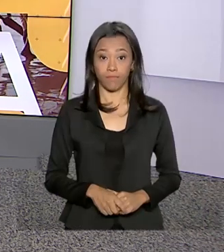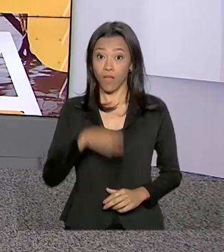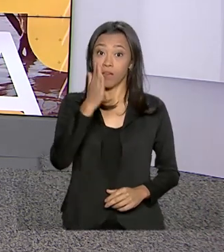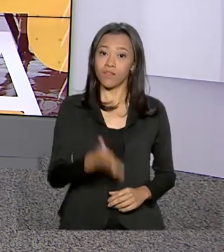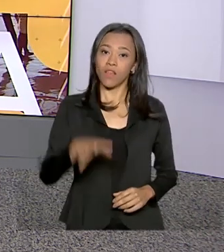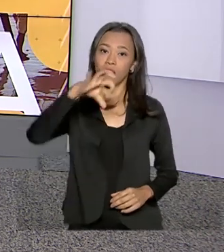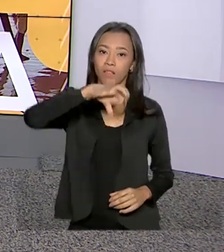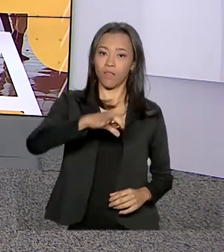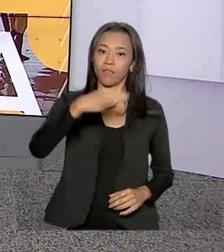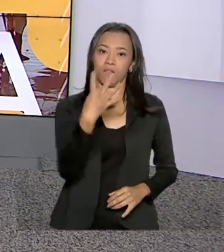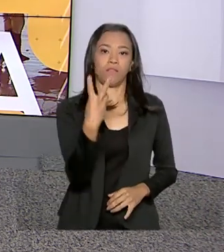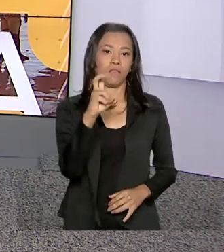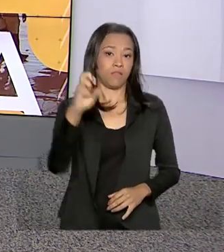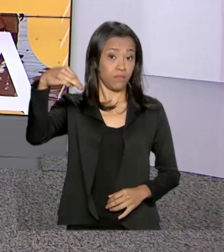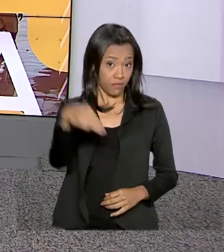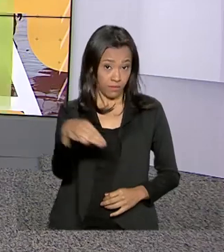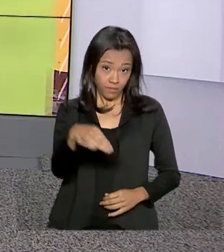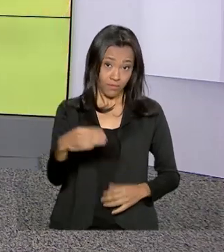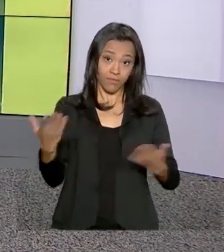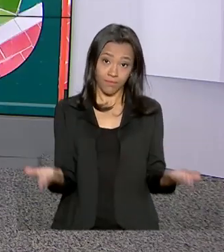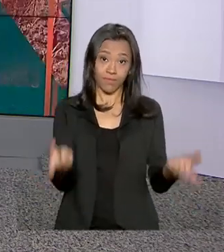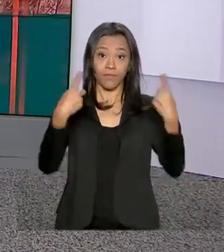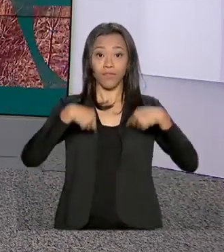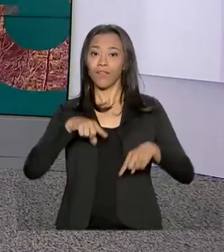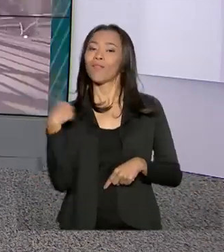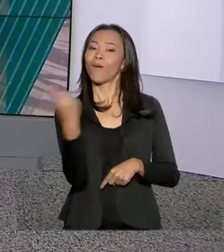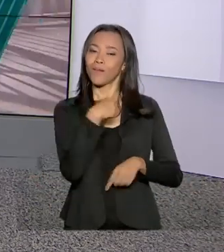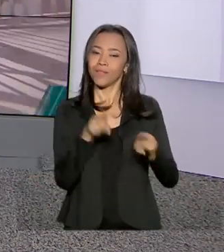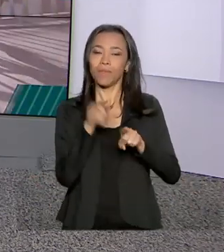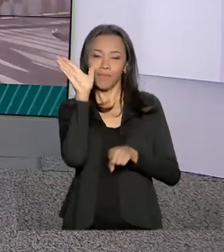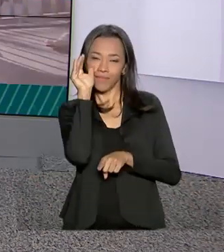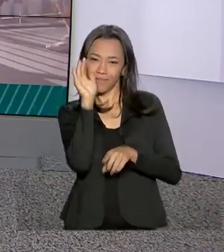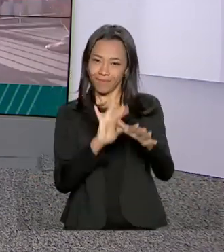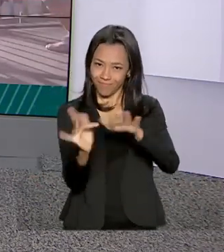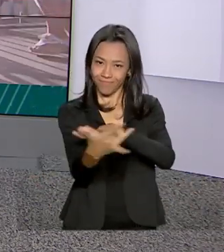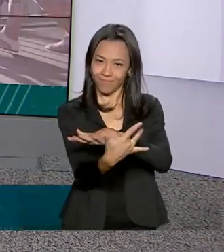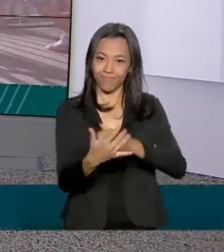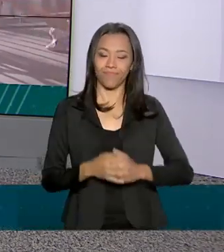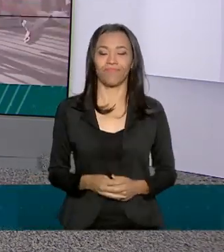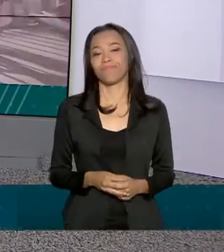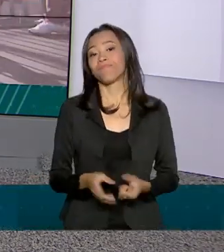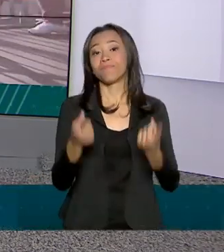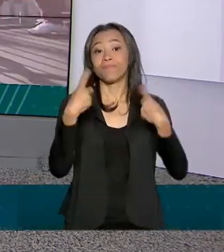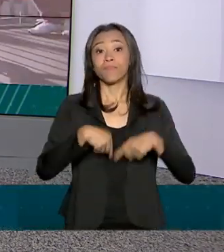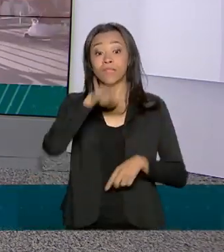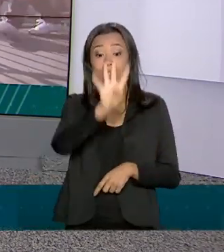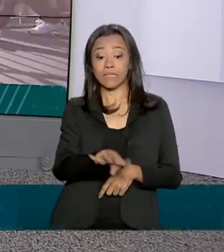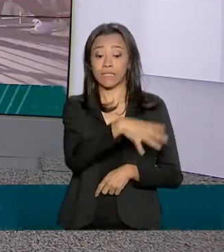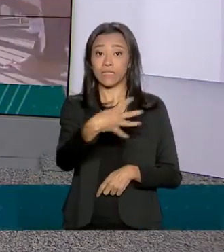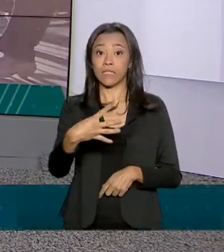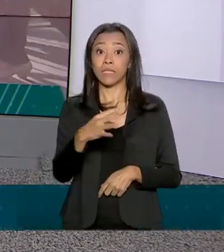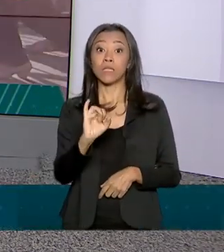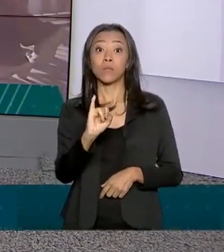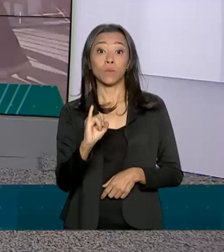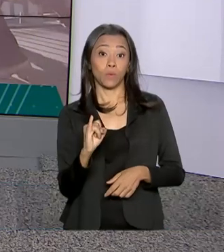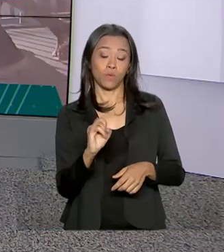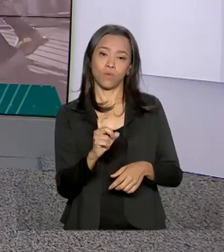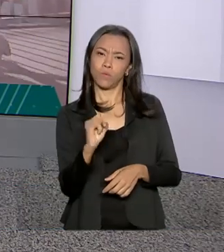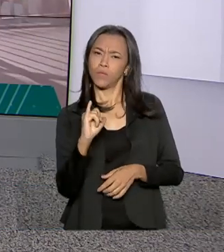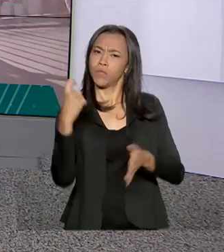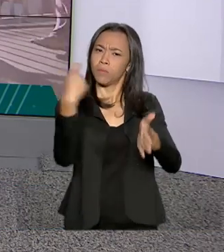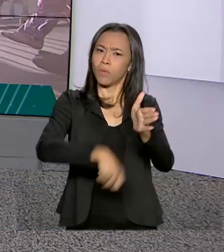São 9 horas e 45 minutos, estamos ao vivo também pelas nossas redes sociais. A tabela do Imposto de Renda pode ser